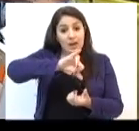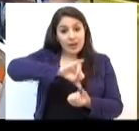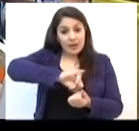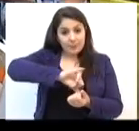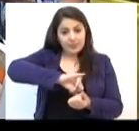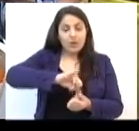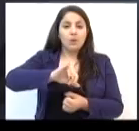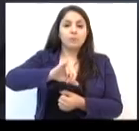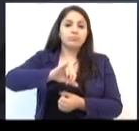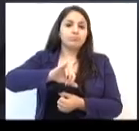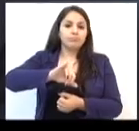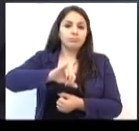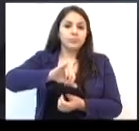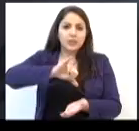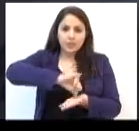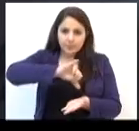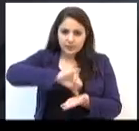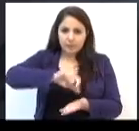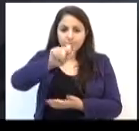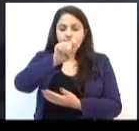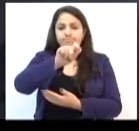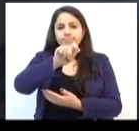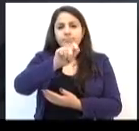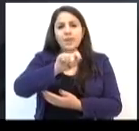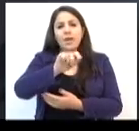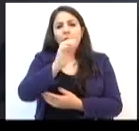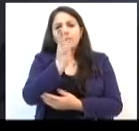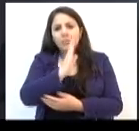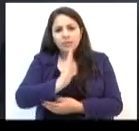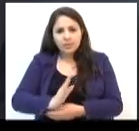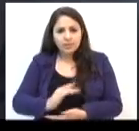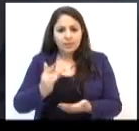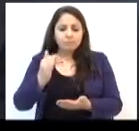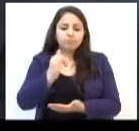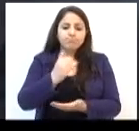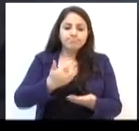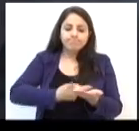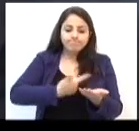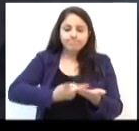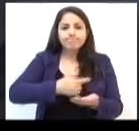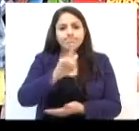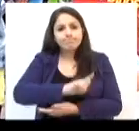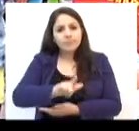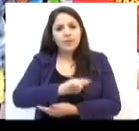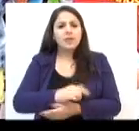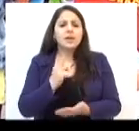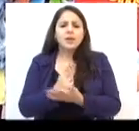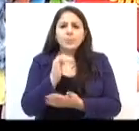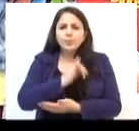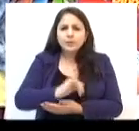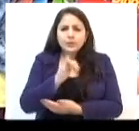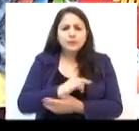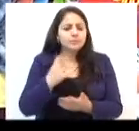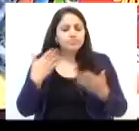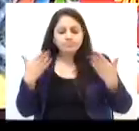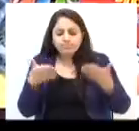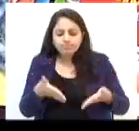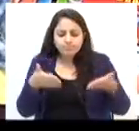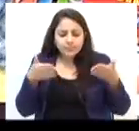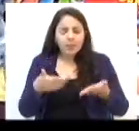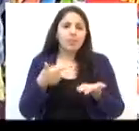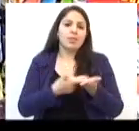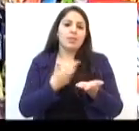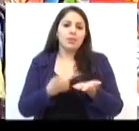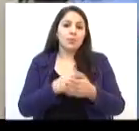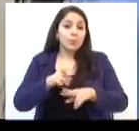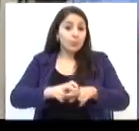da literatura, é comum incentivar desde cedo o gosto pelos livros. Por isso, Luciana ajuda a